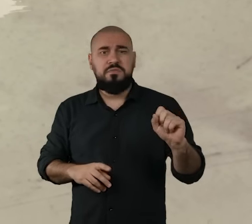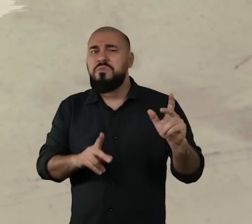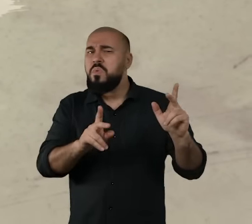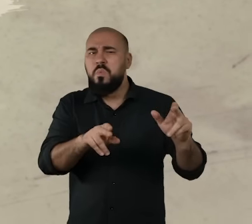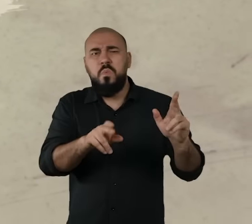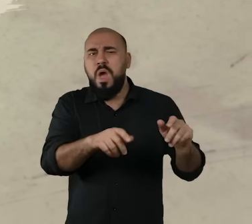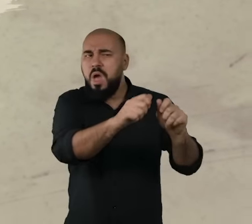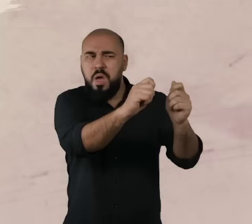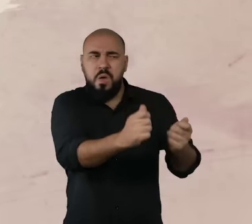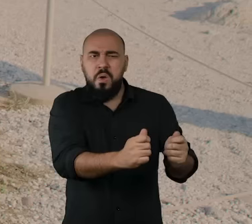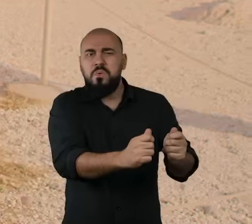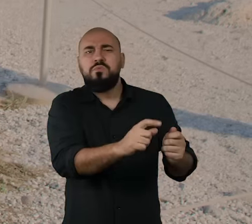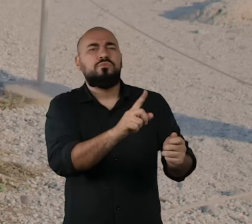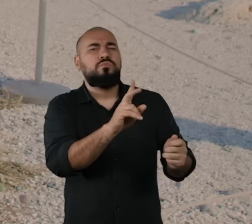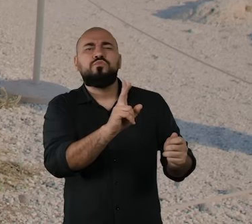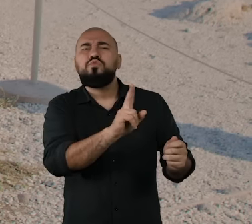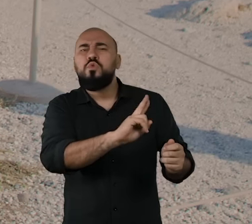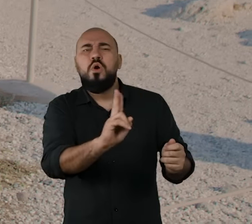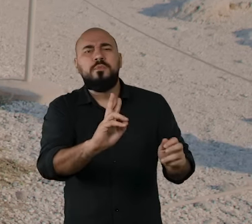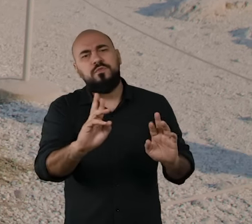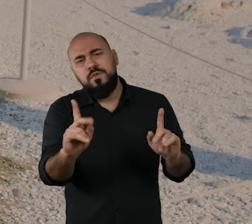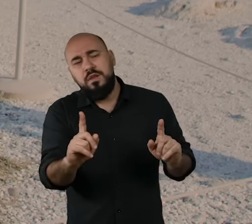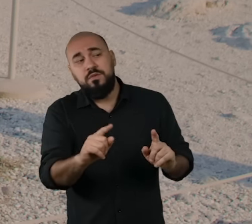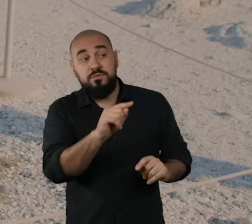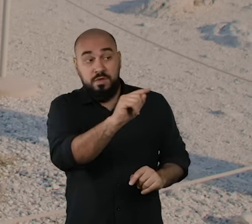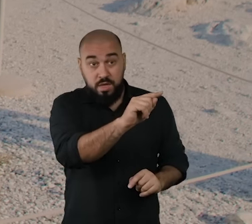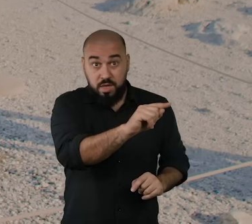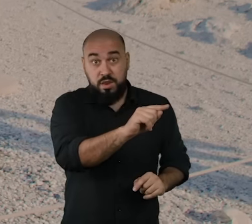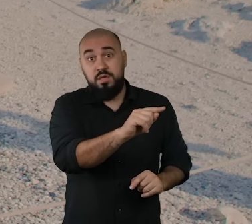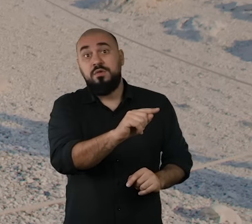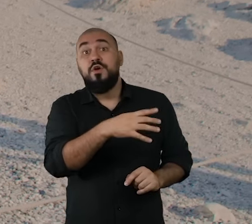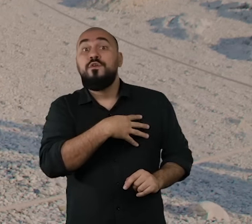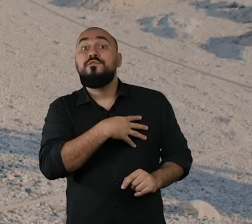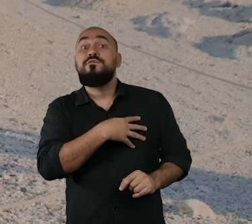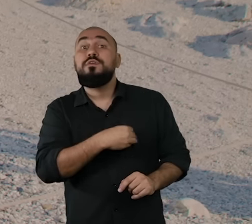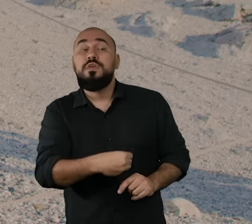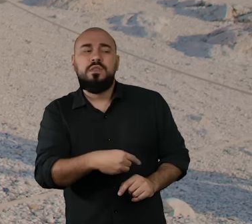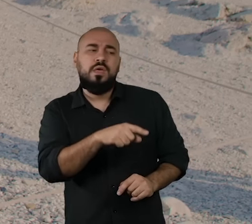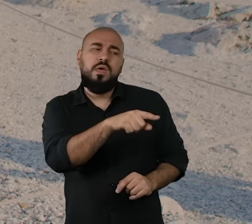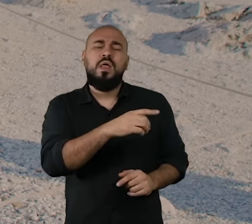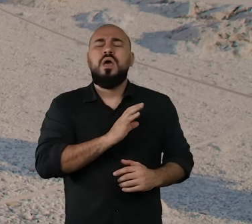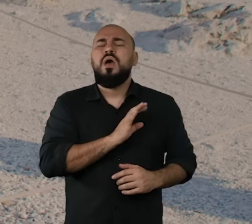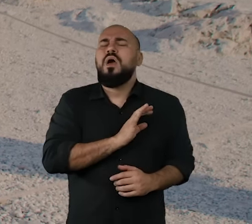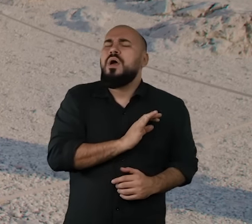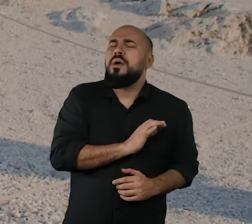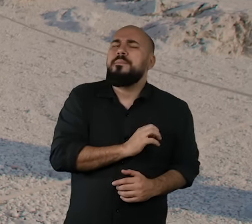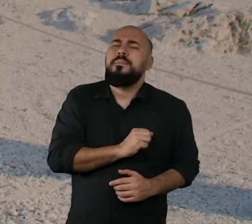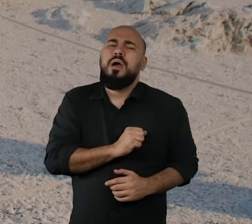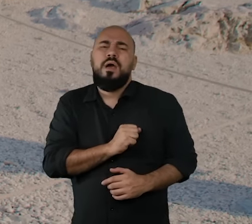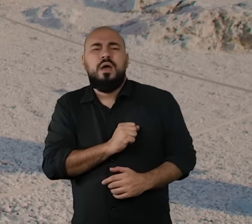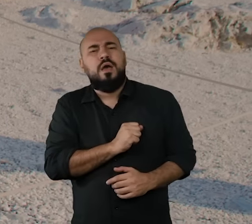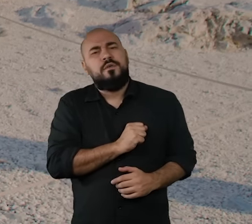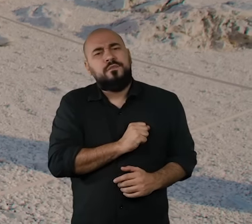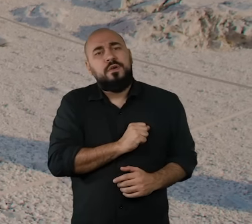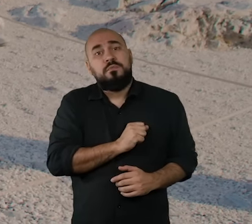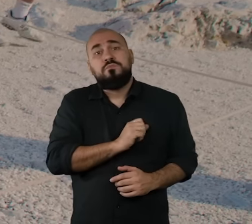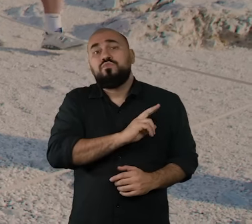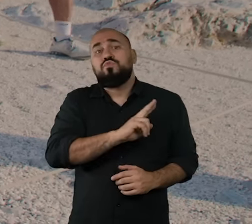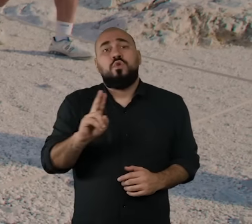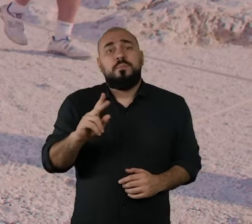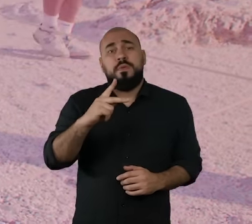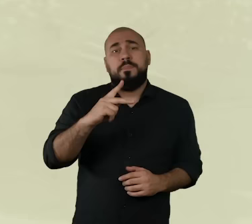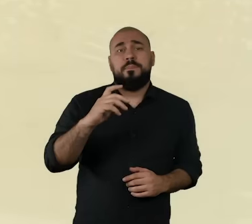Na mitologia grega, Deméter tinha uma filha que ela amava a filha, o seu nome,